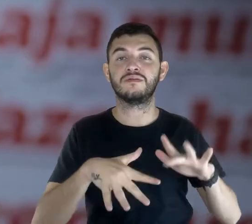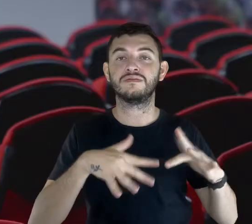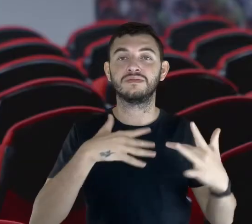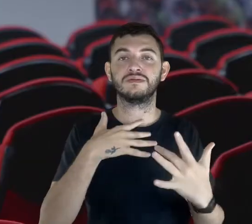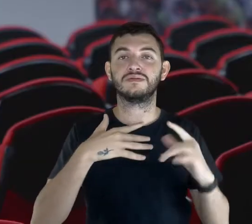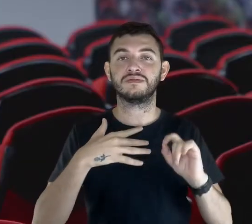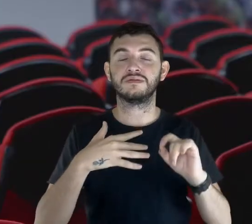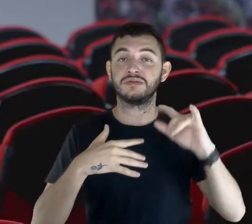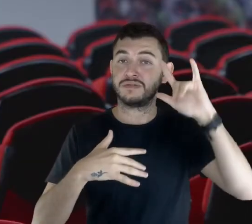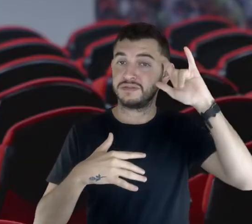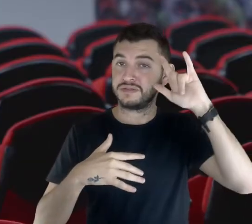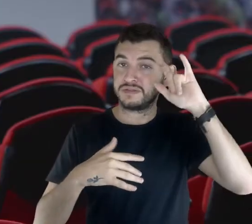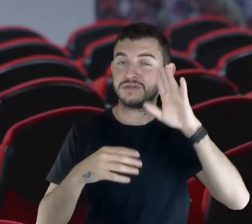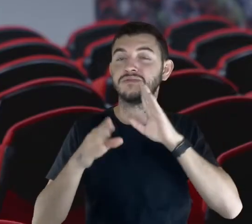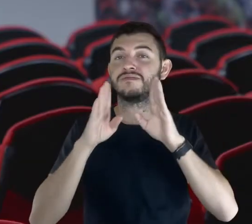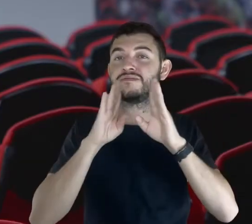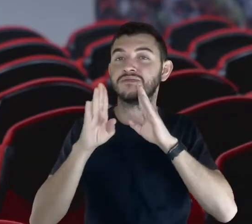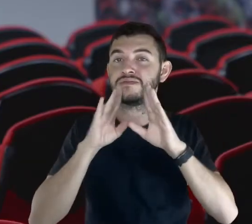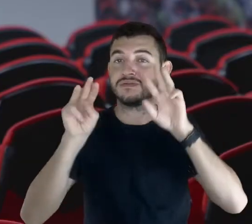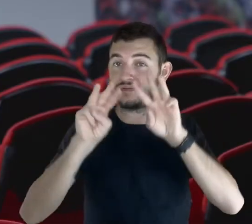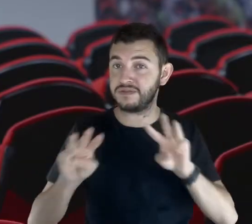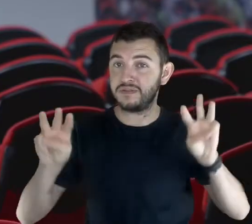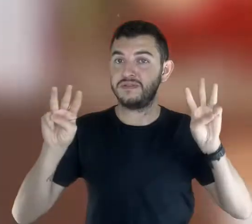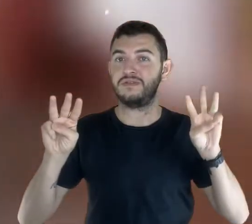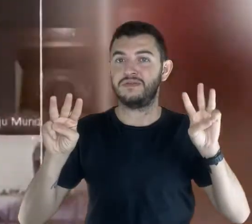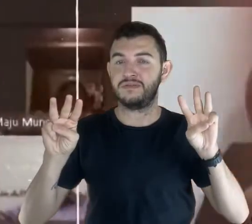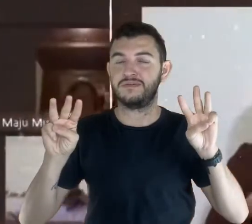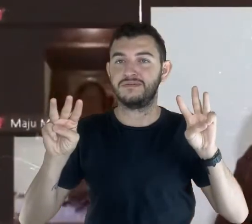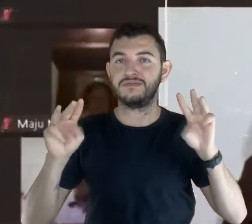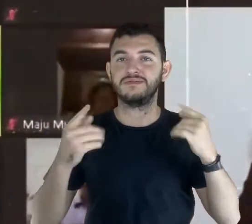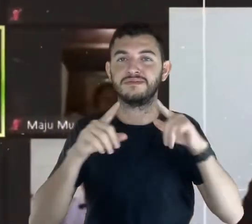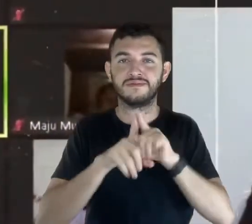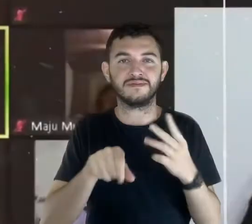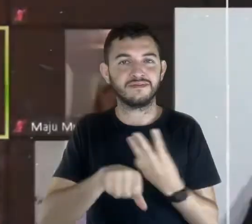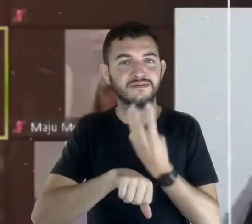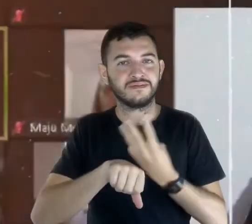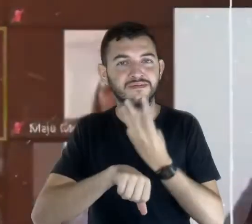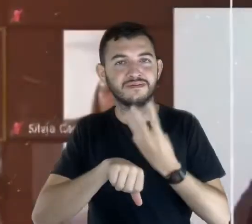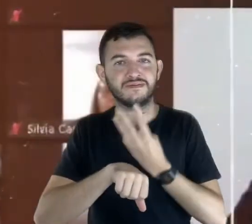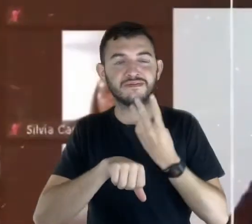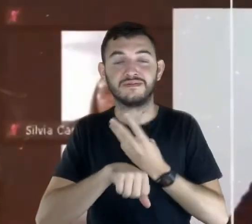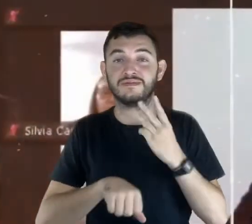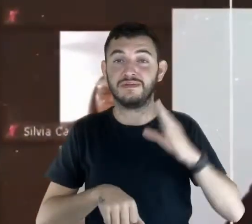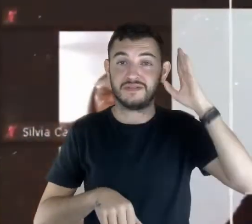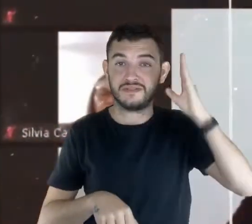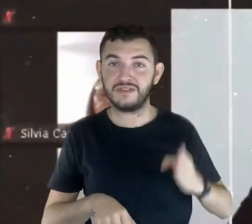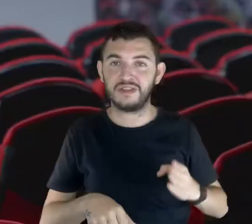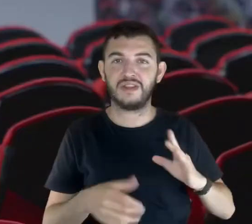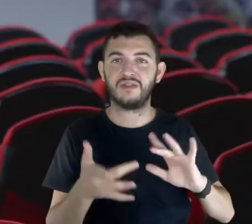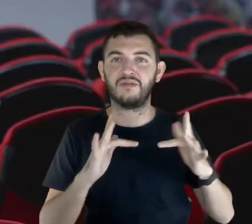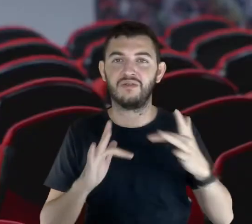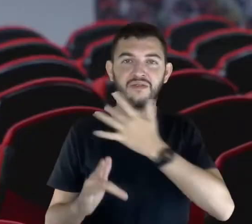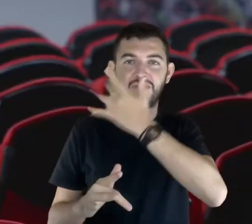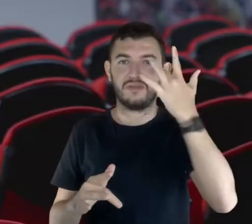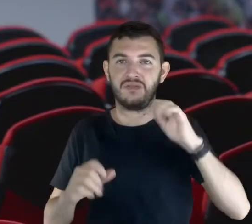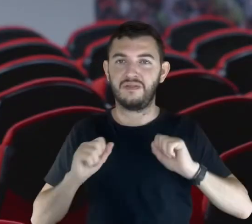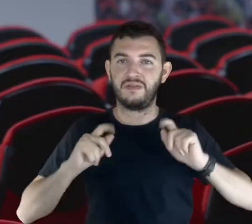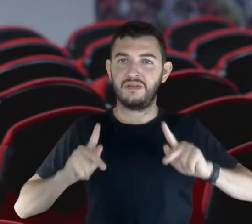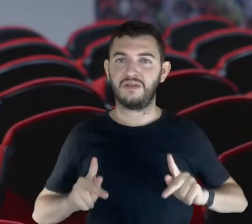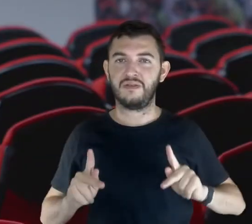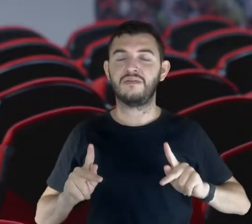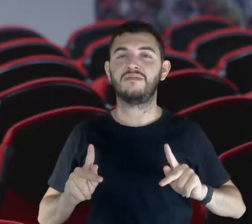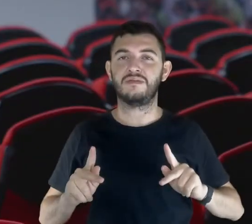contato via as redes do sindicato, como Instagram, Facebook e o site, como também pelo WhatsApp, que foi o contato, a linha